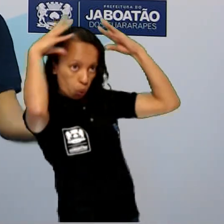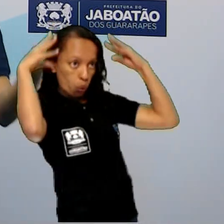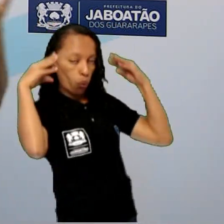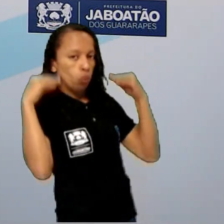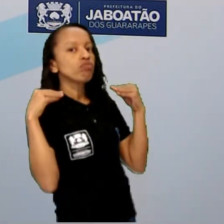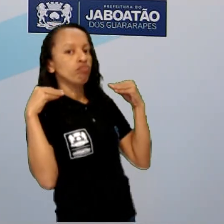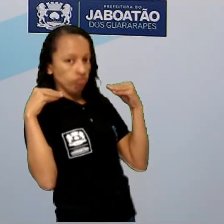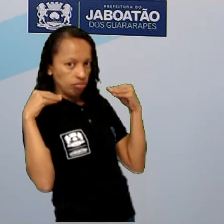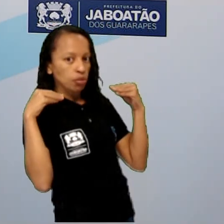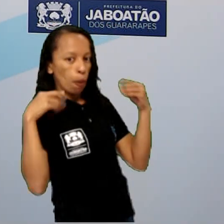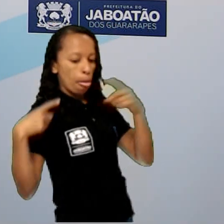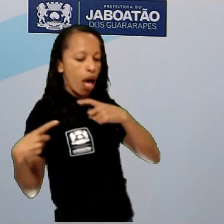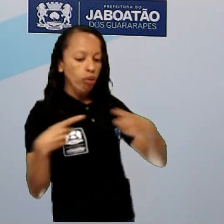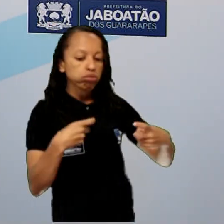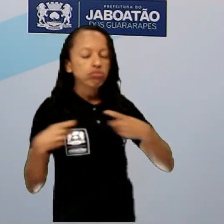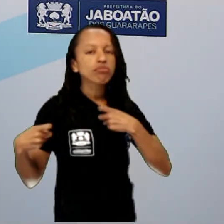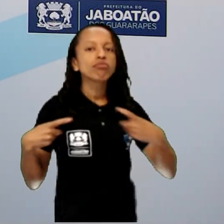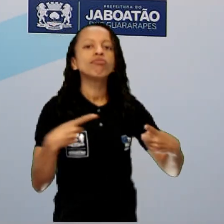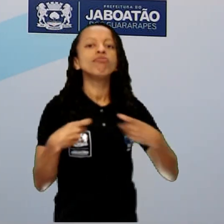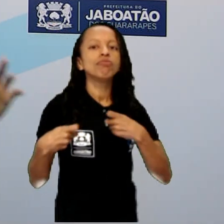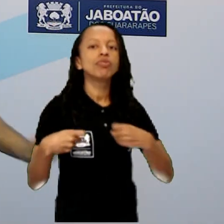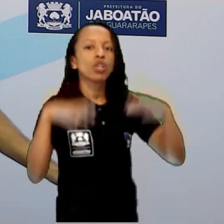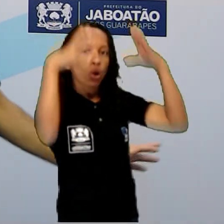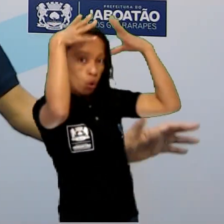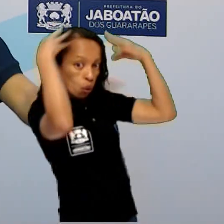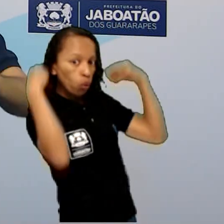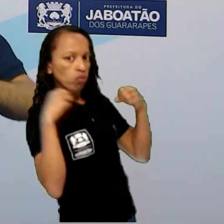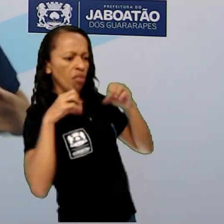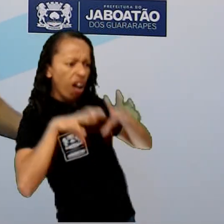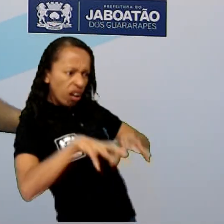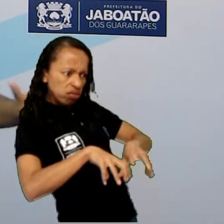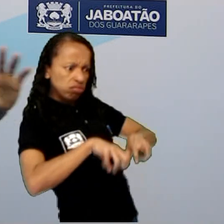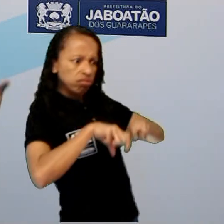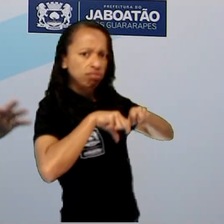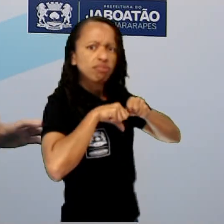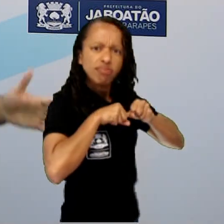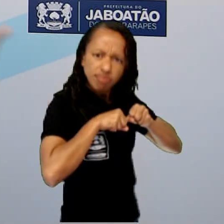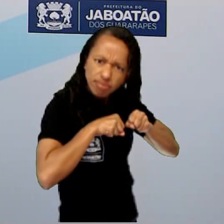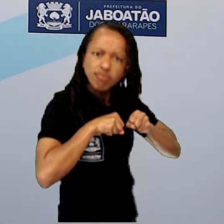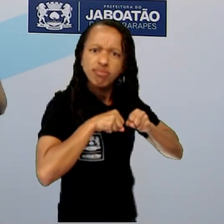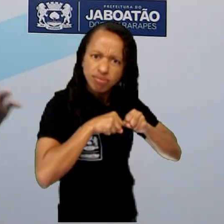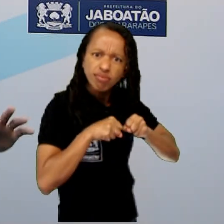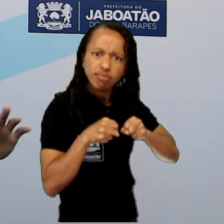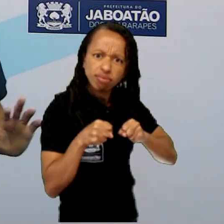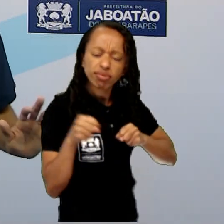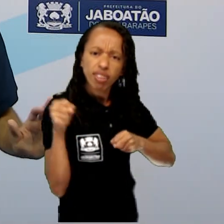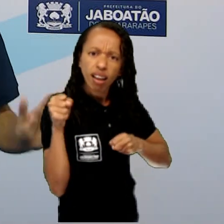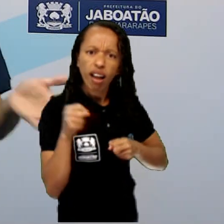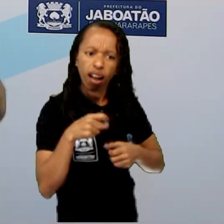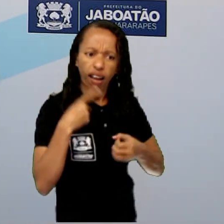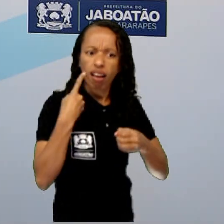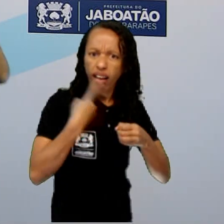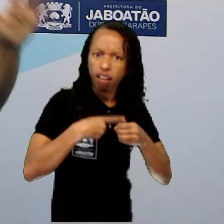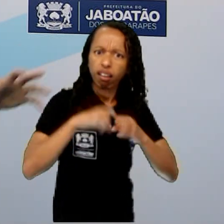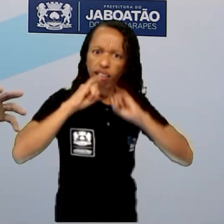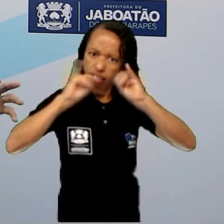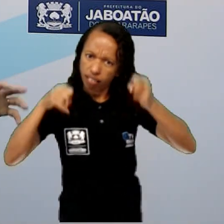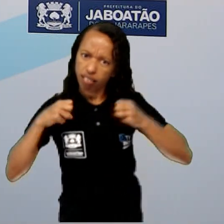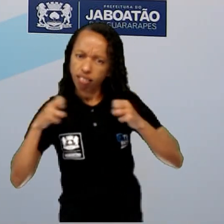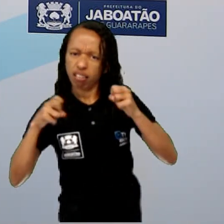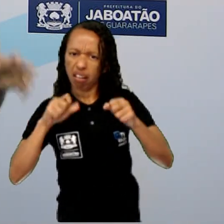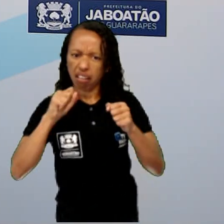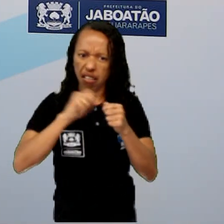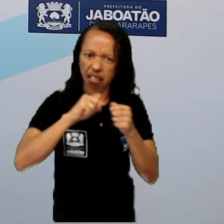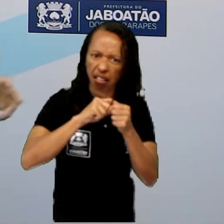contra os holandeses. Os holandeses estavam dominando aqui a cidade de Jaboatão, fazendo um monte de coisa